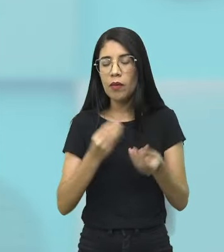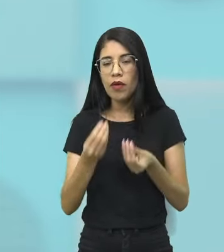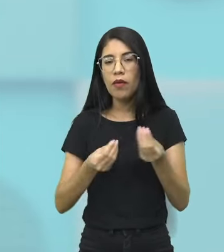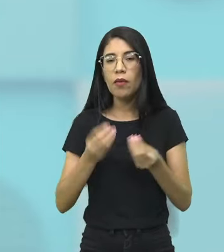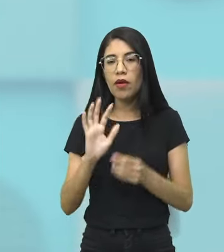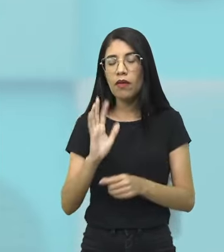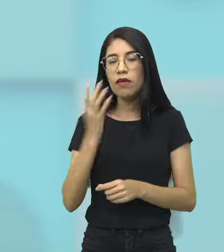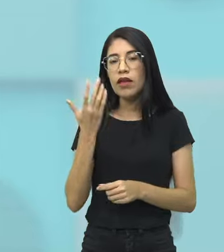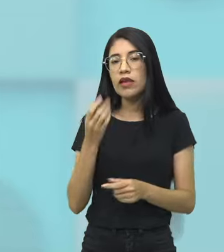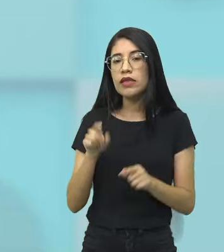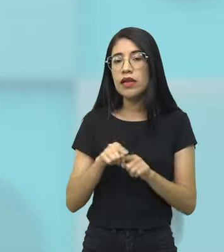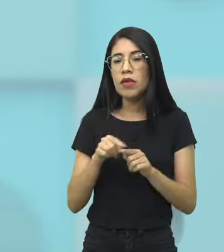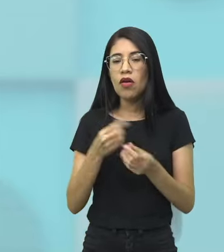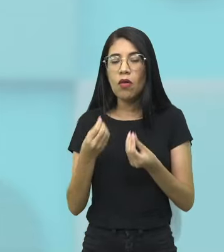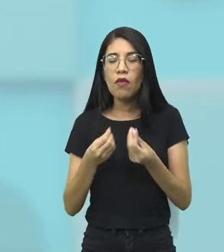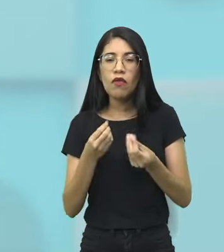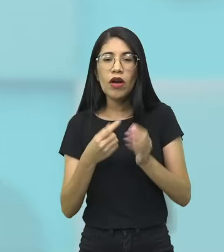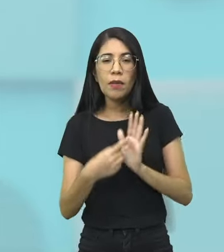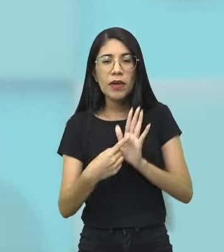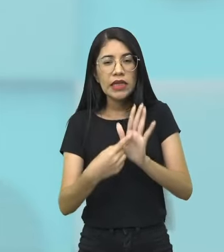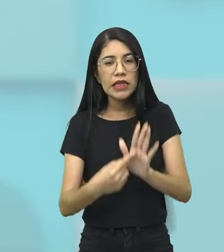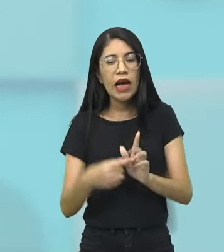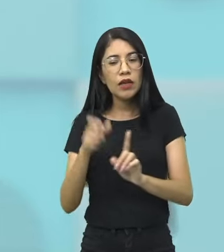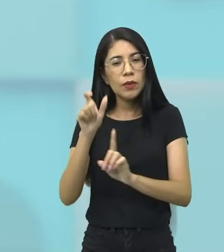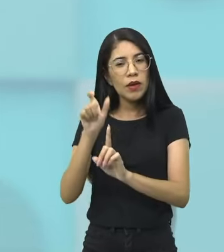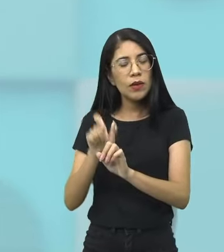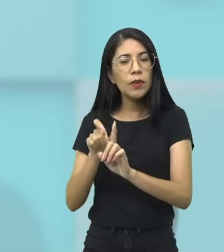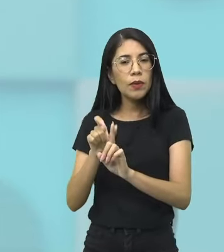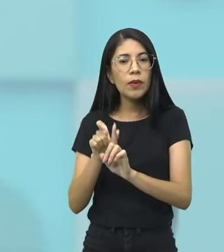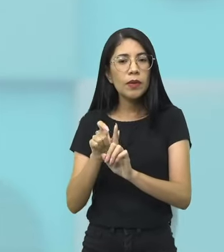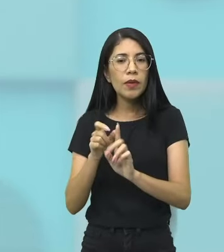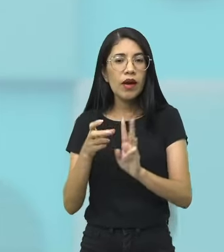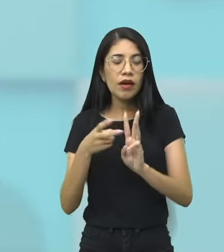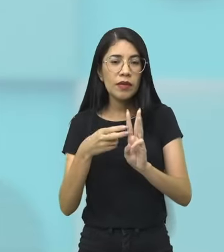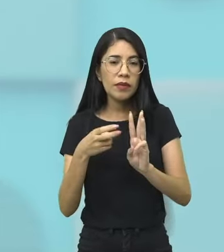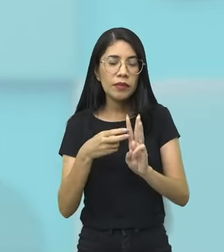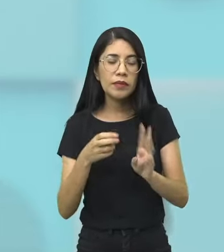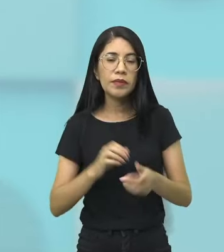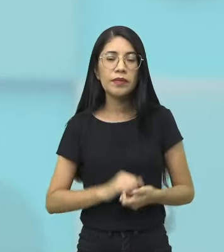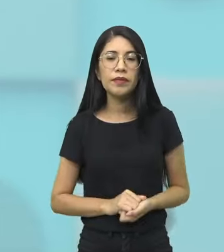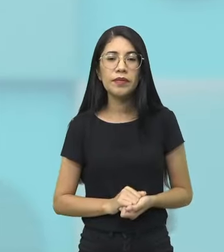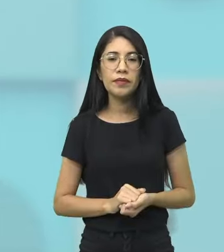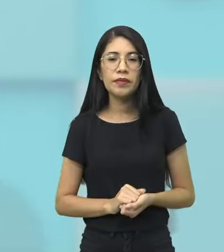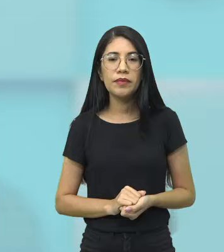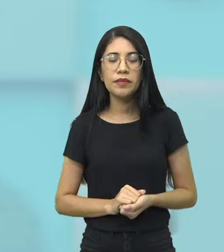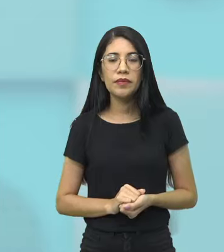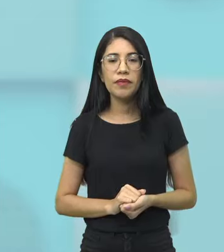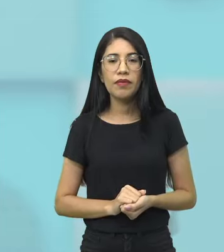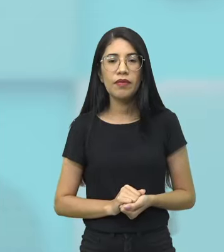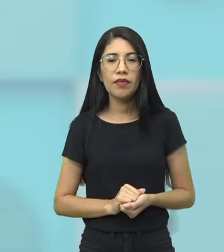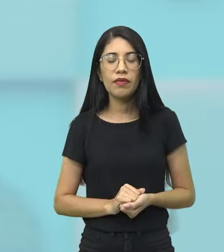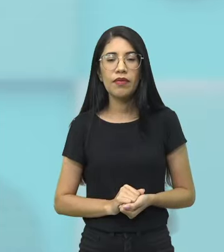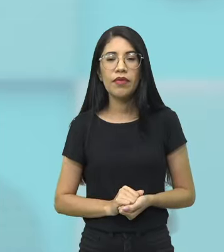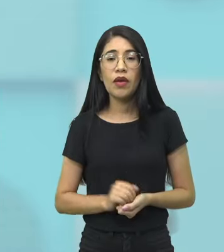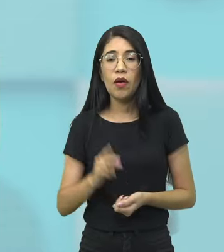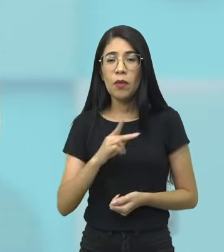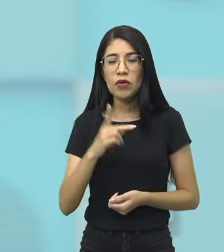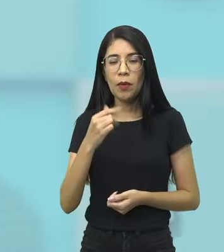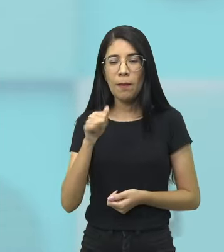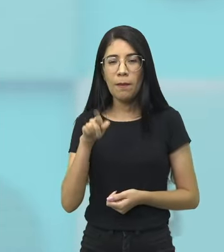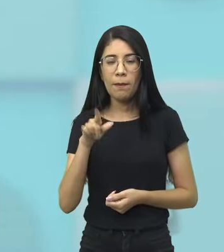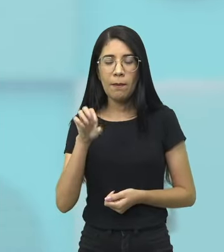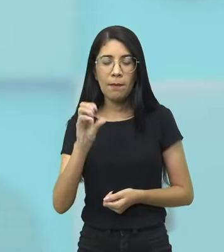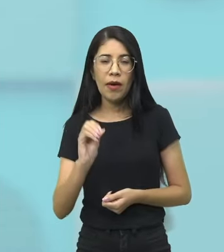pegada, como foi lido, cantado ali, expressado pelo nosso artista, vamos colocar assim, né? Nosso professor Paulo